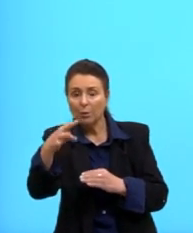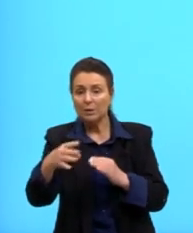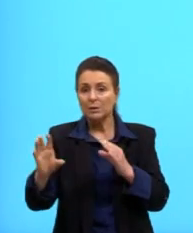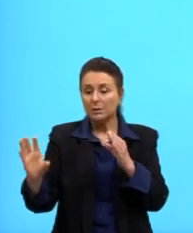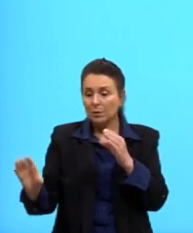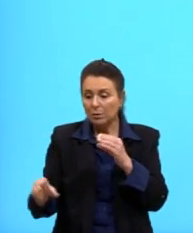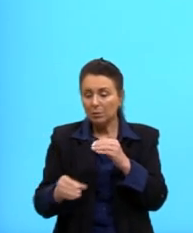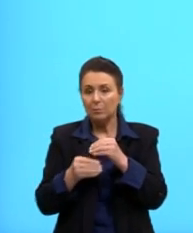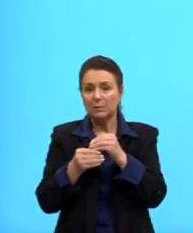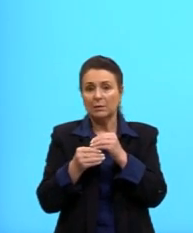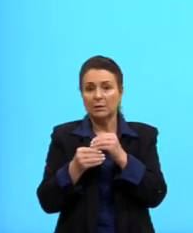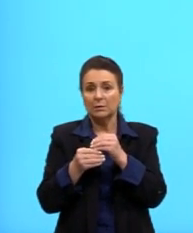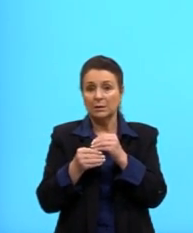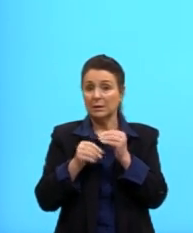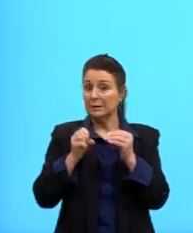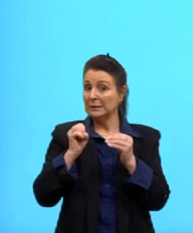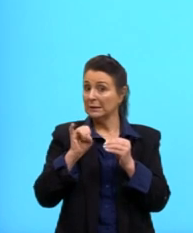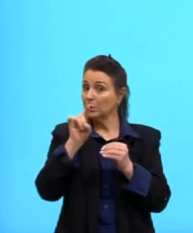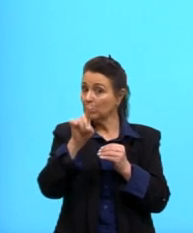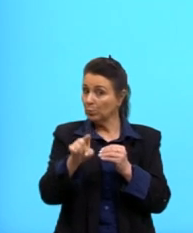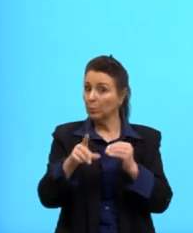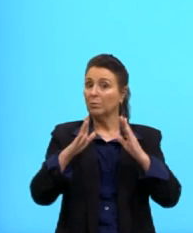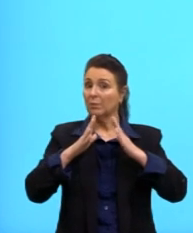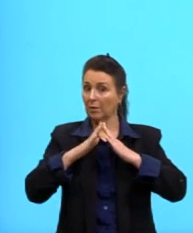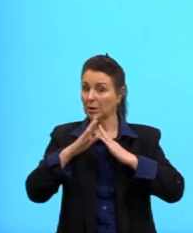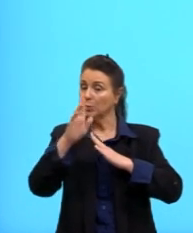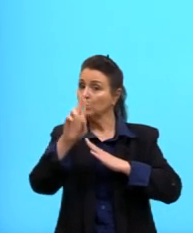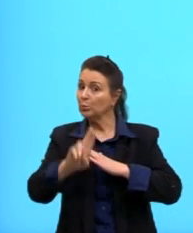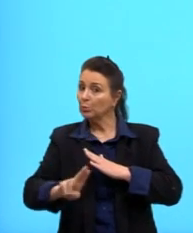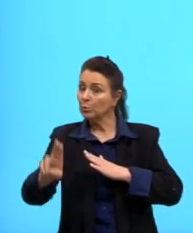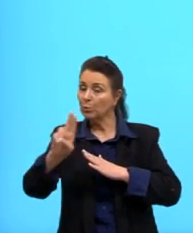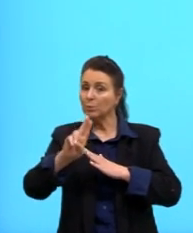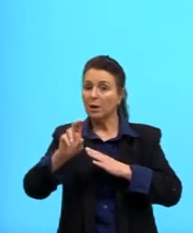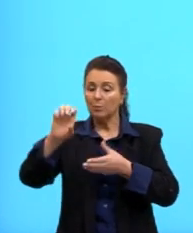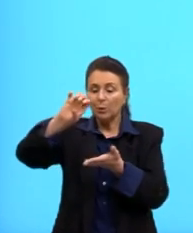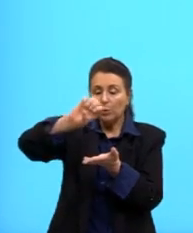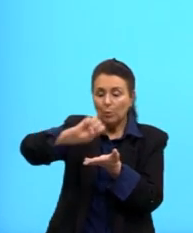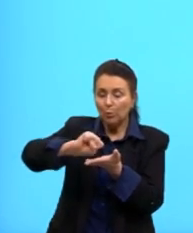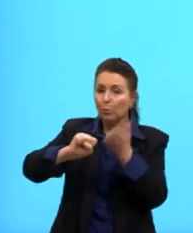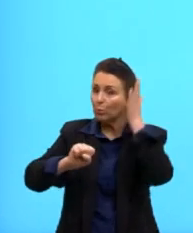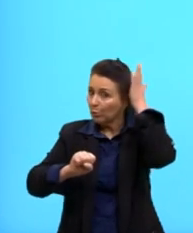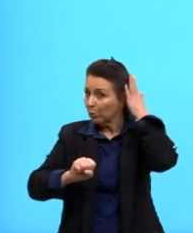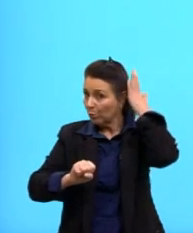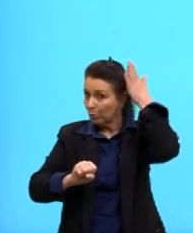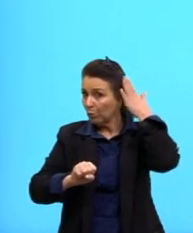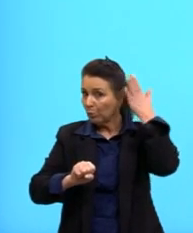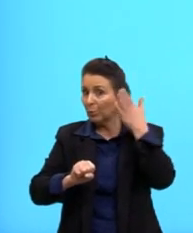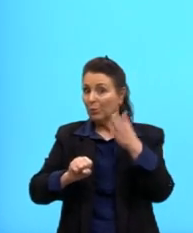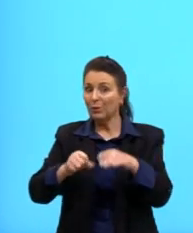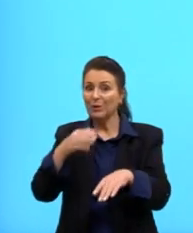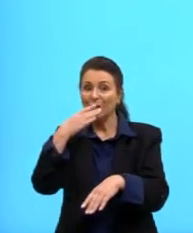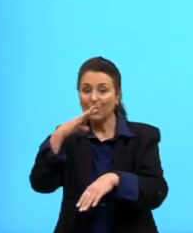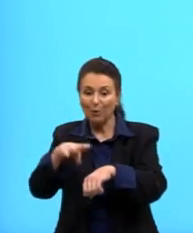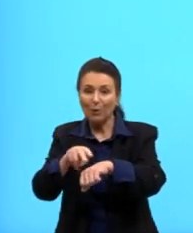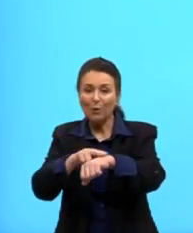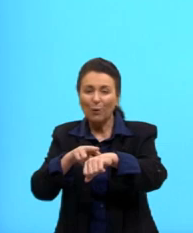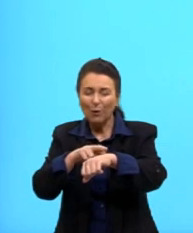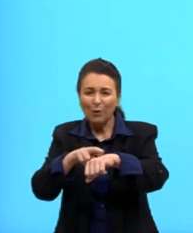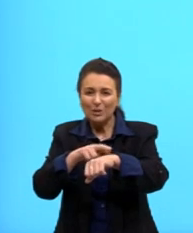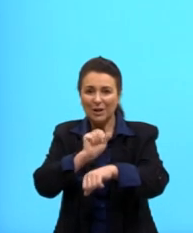Então, você aí de casa, você usa o shampoo roxo, o condicionador roxinho, azul.